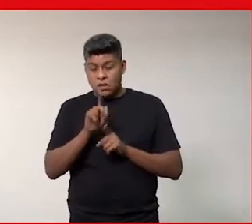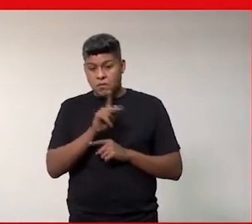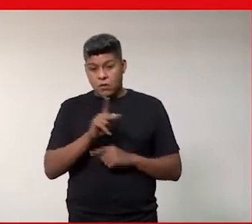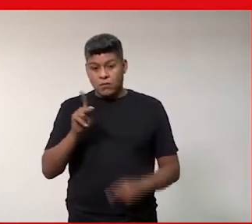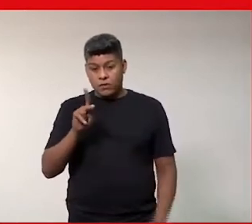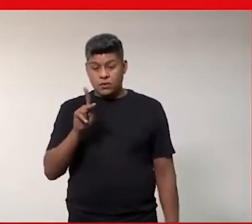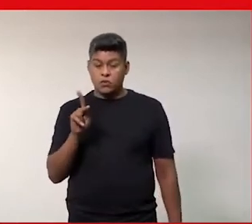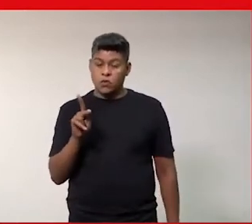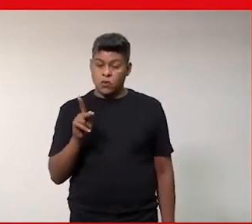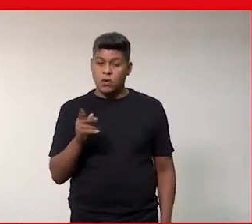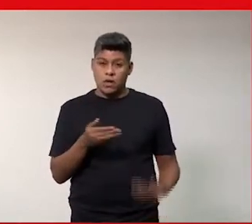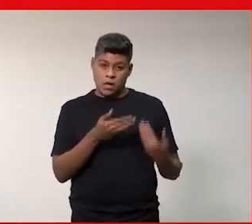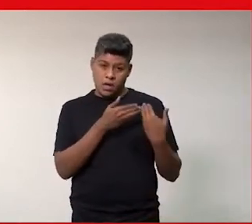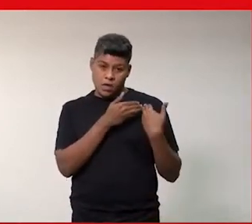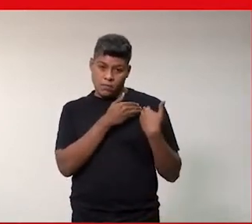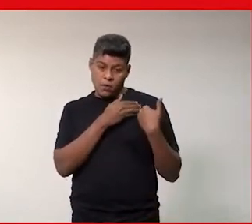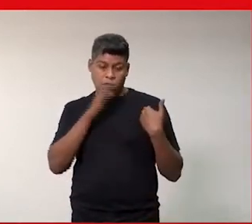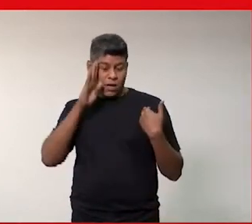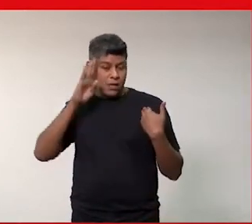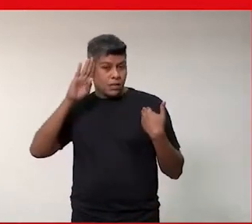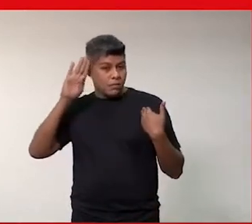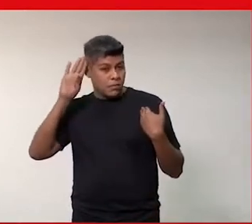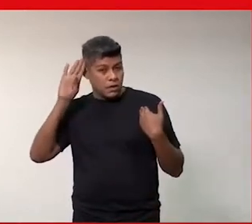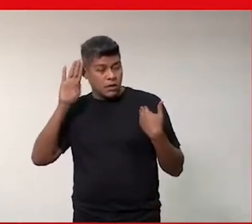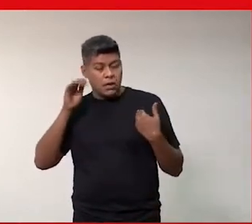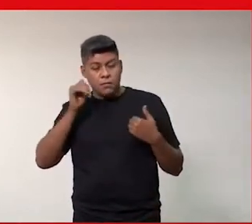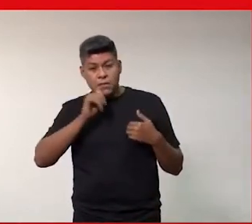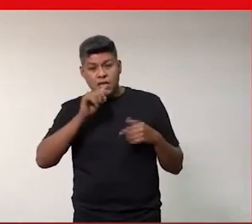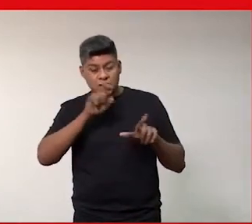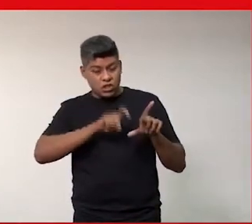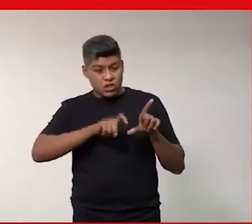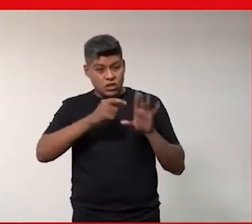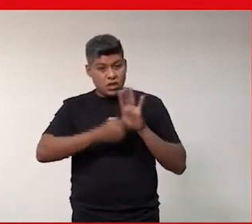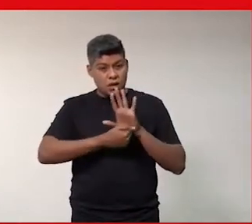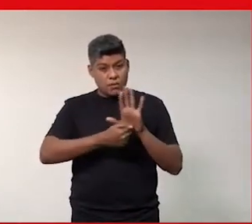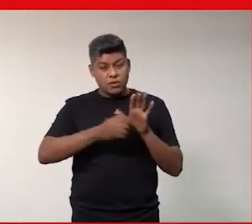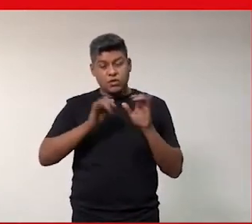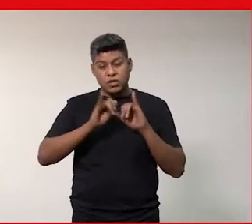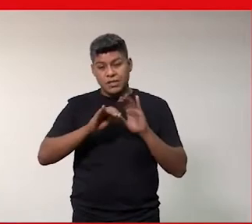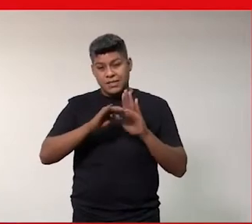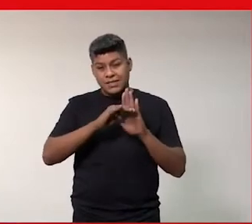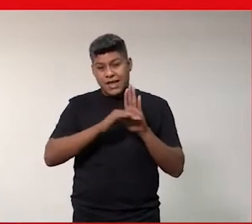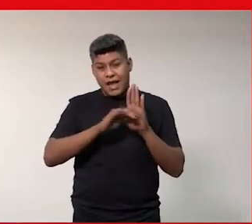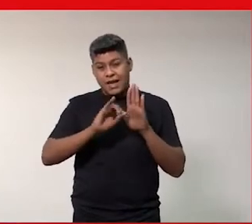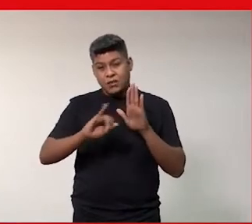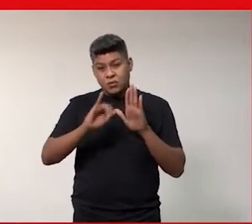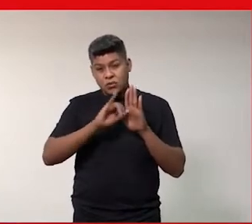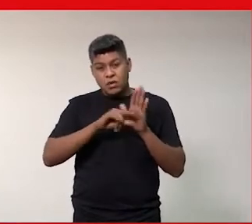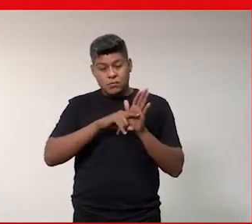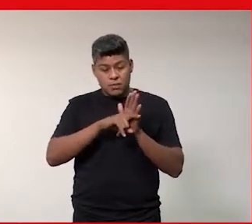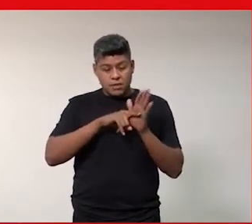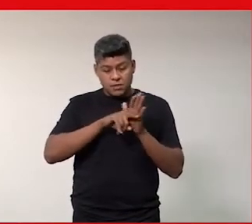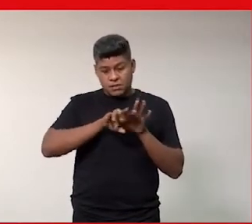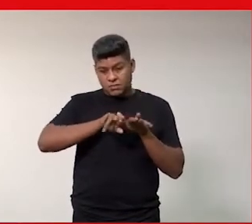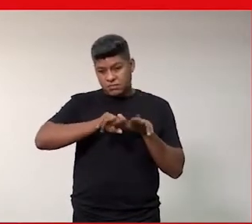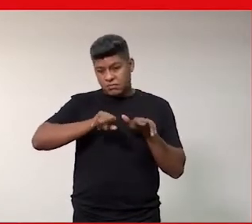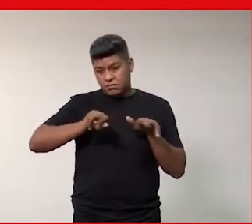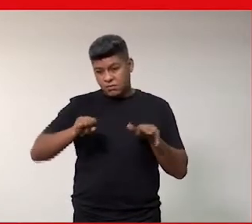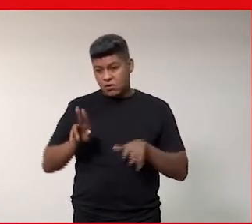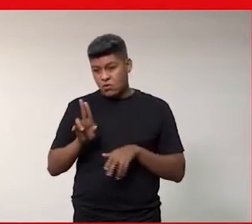professora Leter representando a academia e o programa Meninas Digitais apresentou dados de diversas pesquisas da CETIC, UNB,